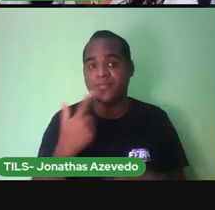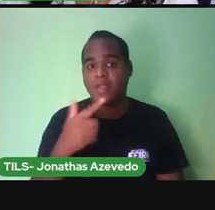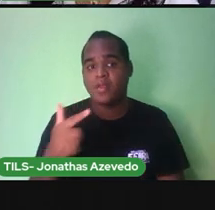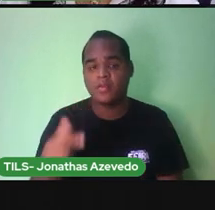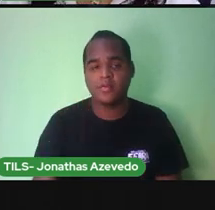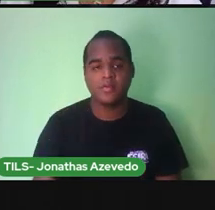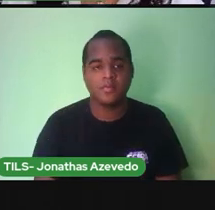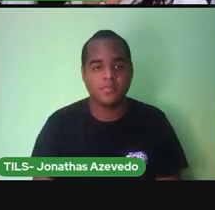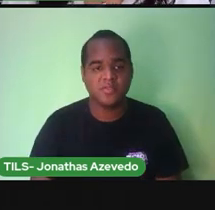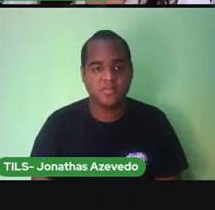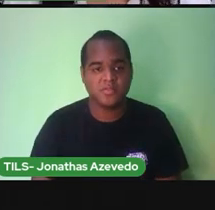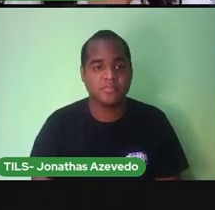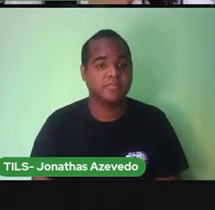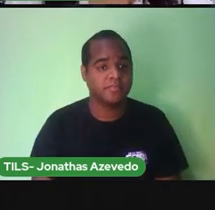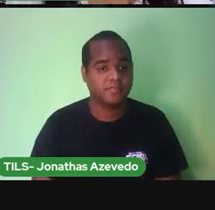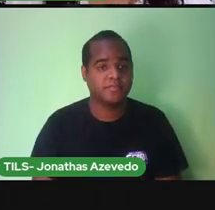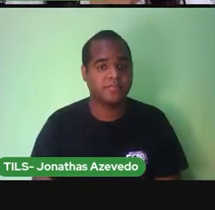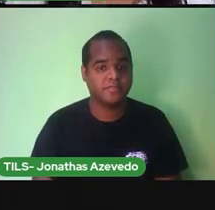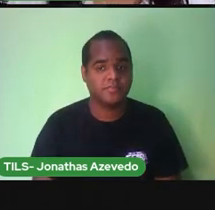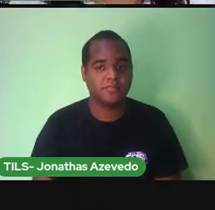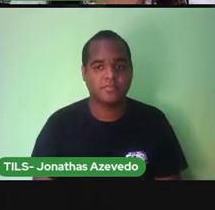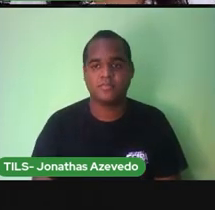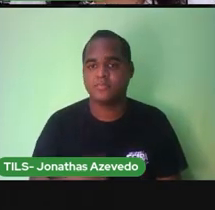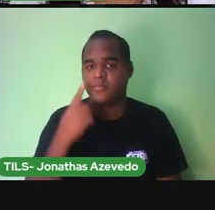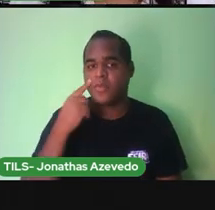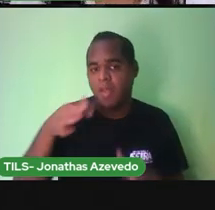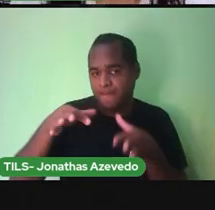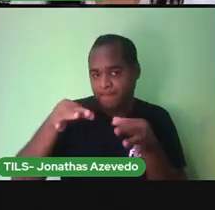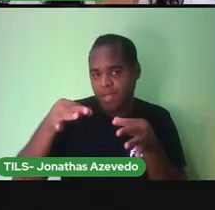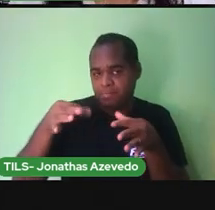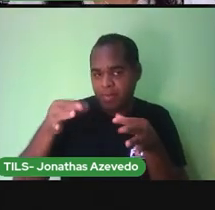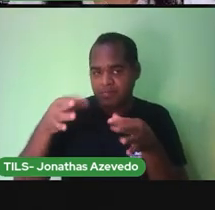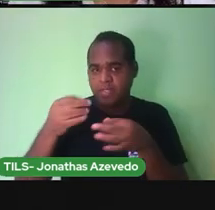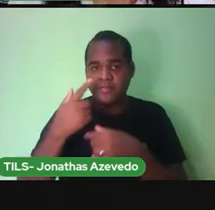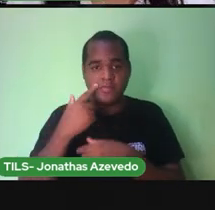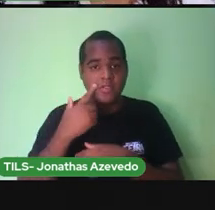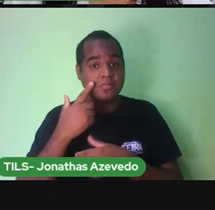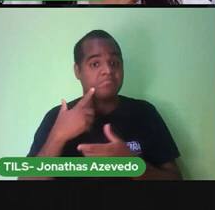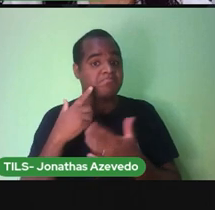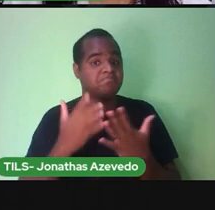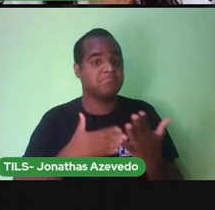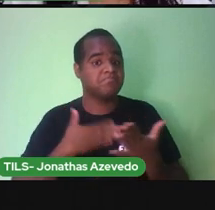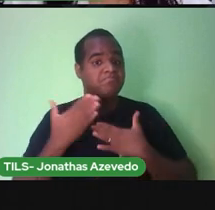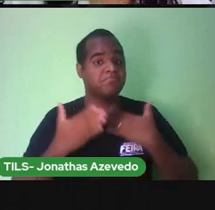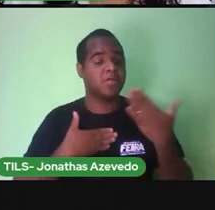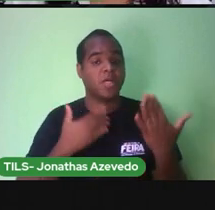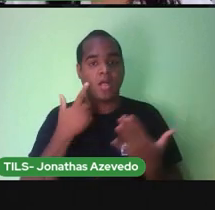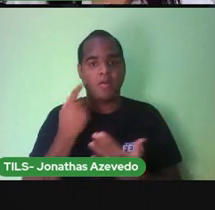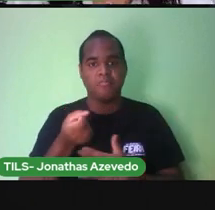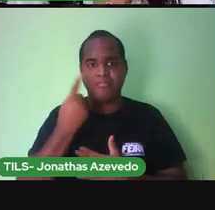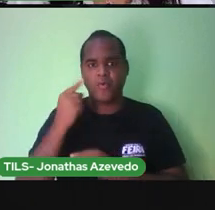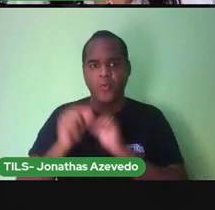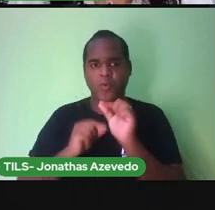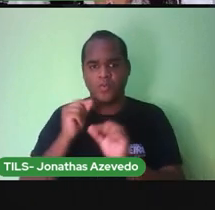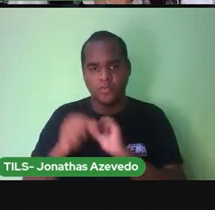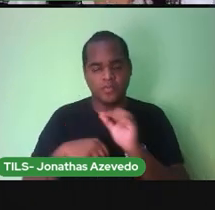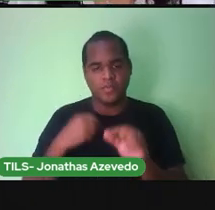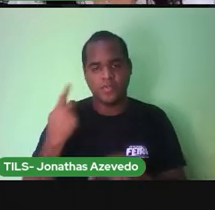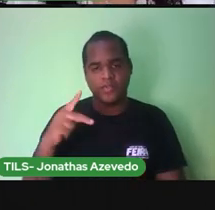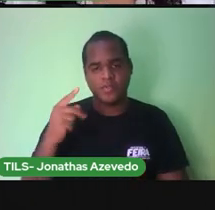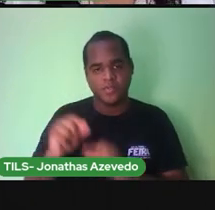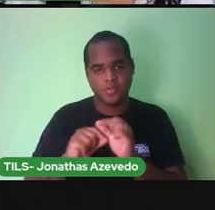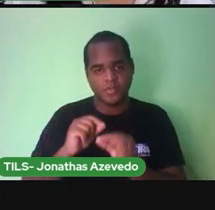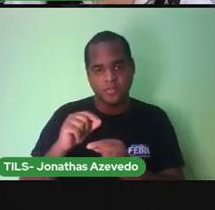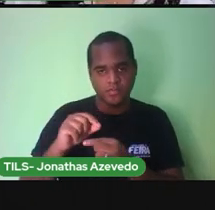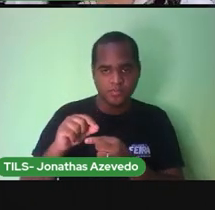ele foi Ao armário Pegou o durex E um item Misterioso Para que pudesse Medir os seus alunos